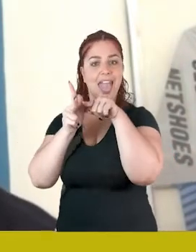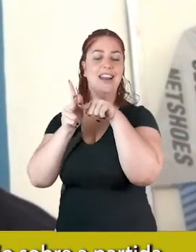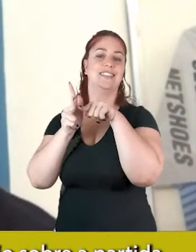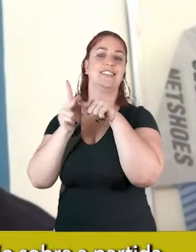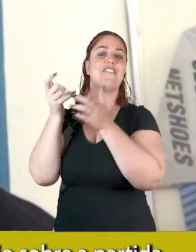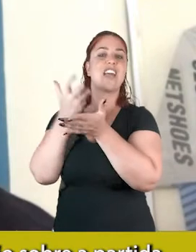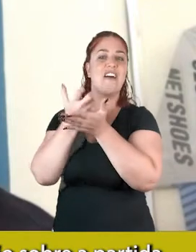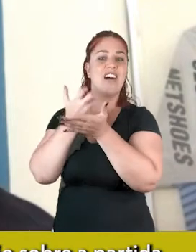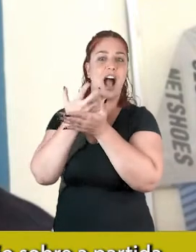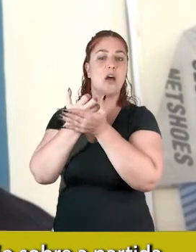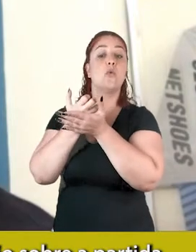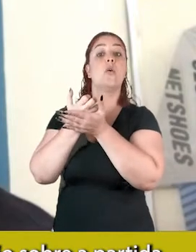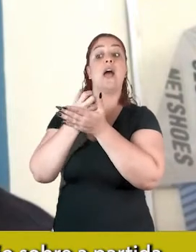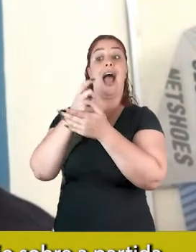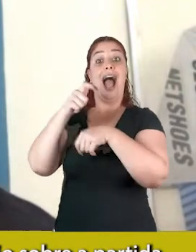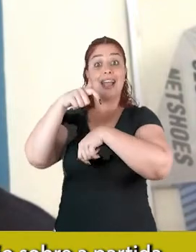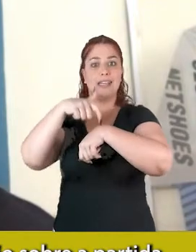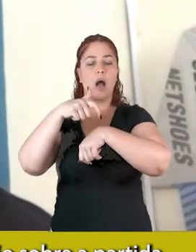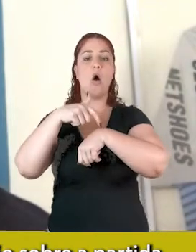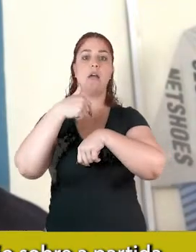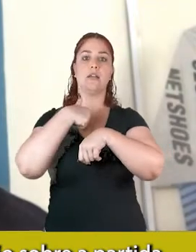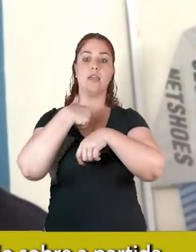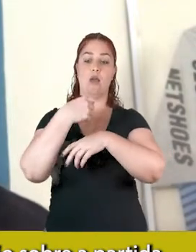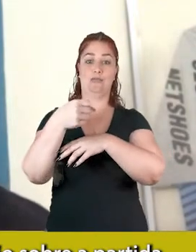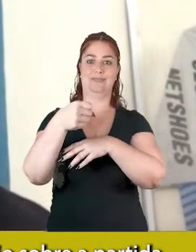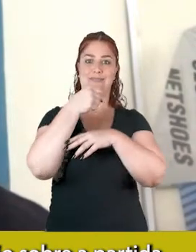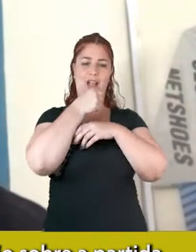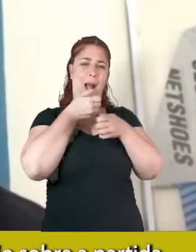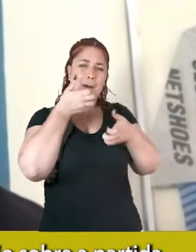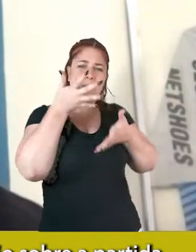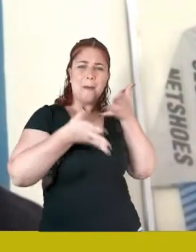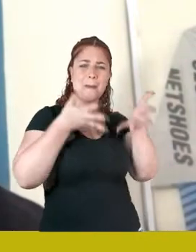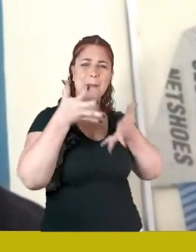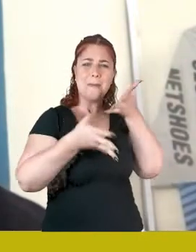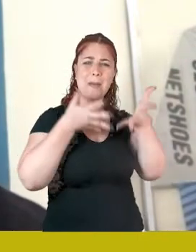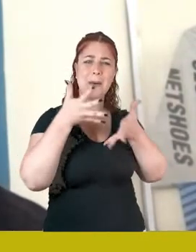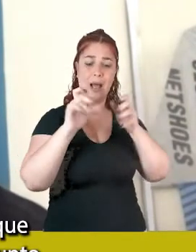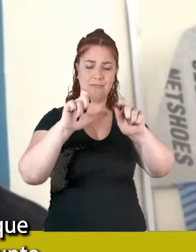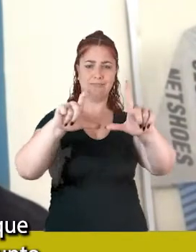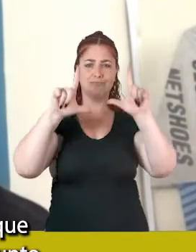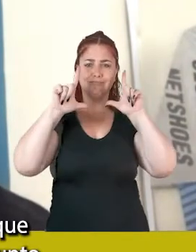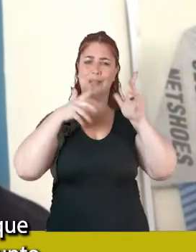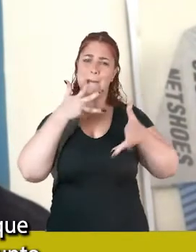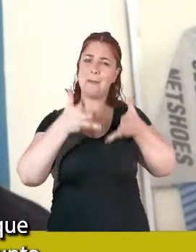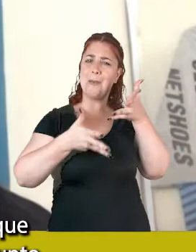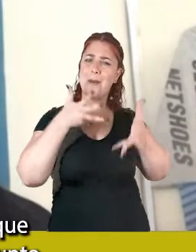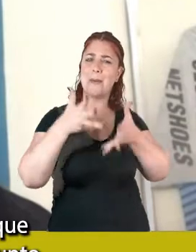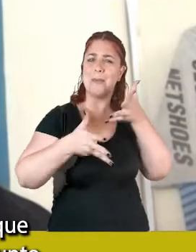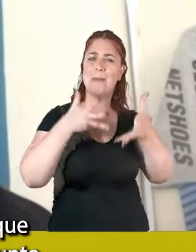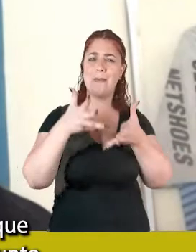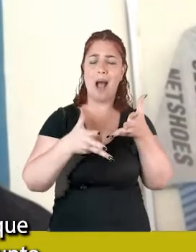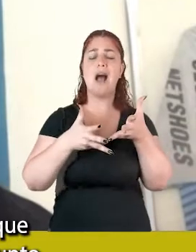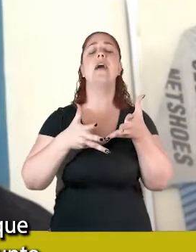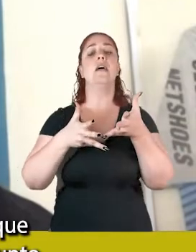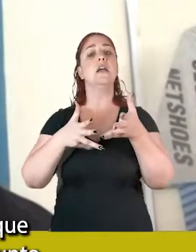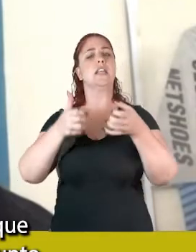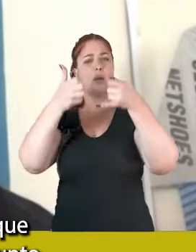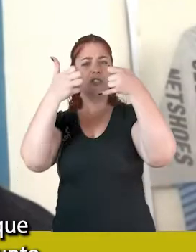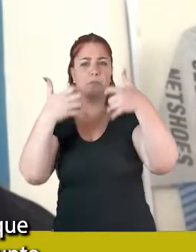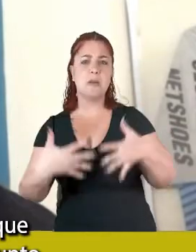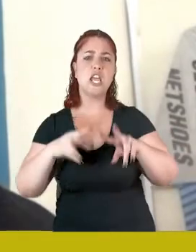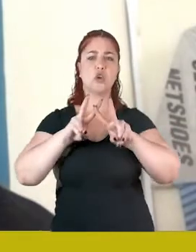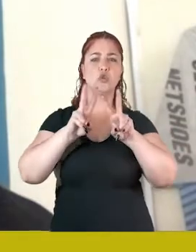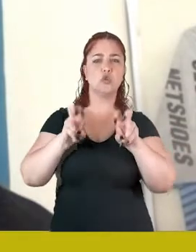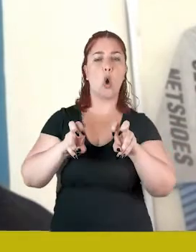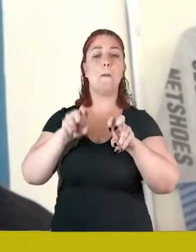né, e aí, quando eu dou a declaração no toda partida, na entrevista, e faço festa, e falo sobre o